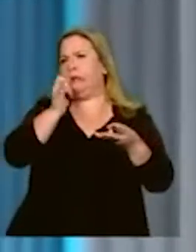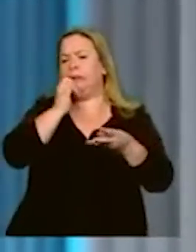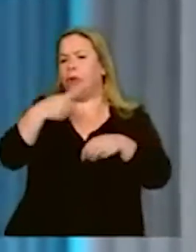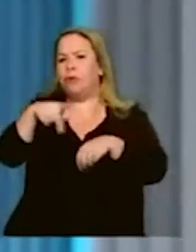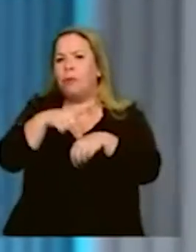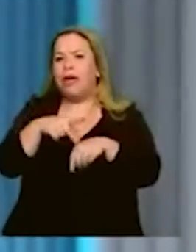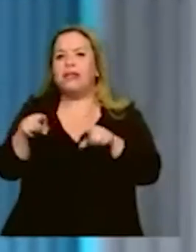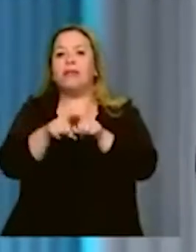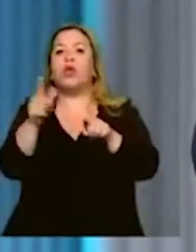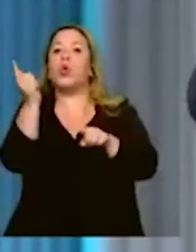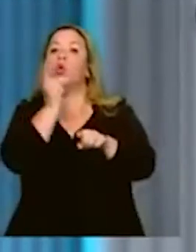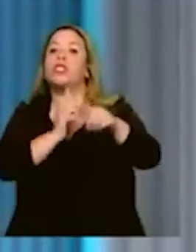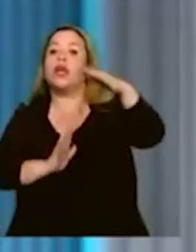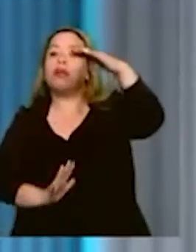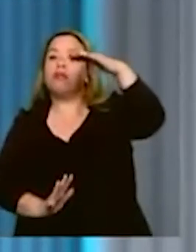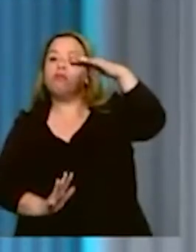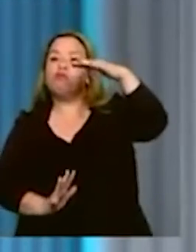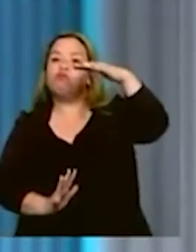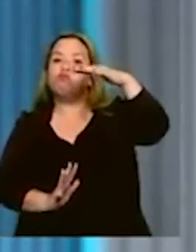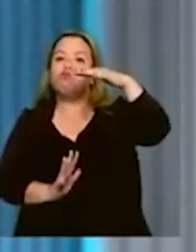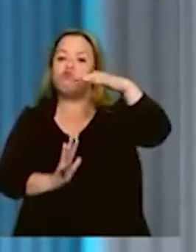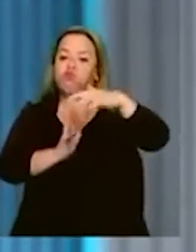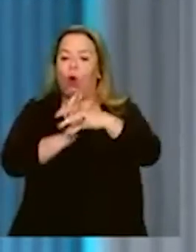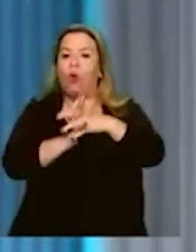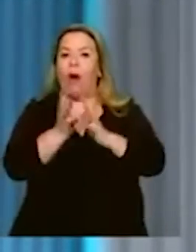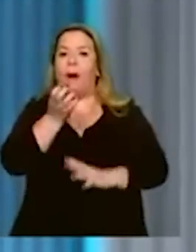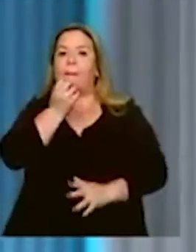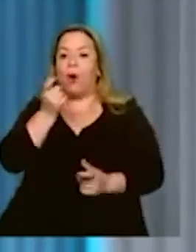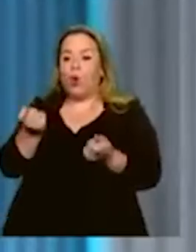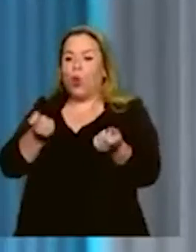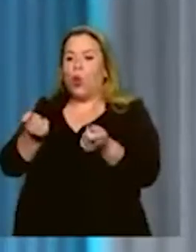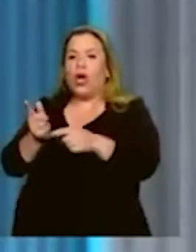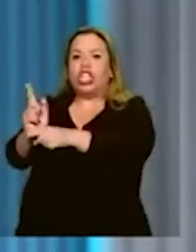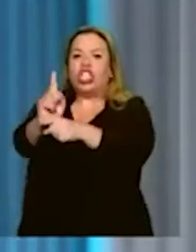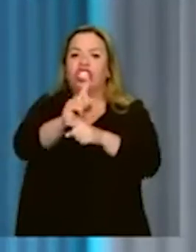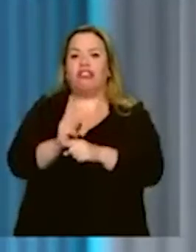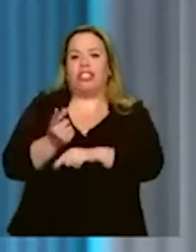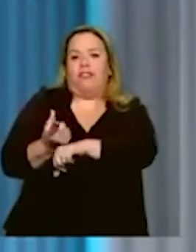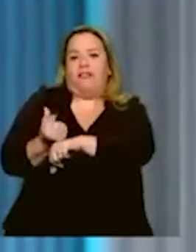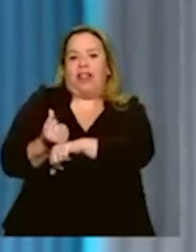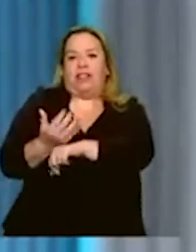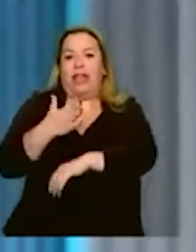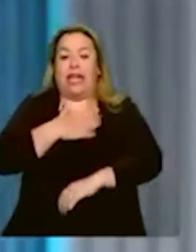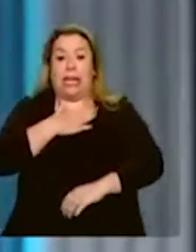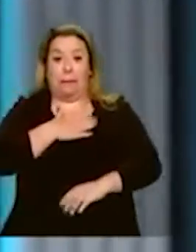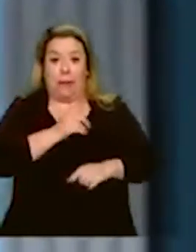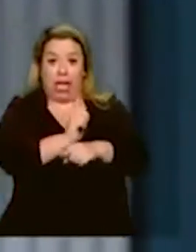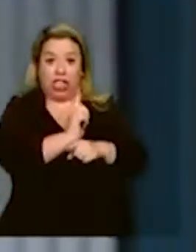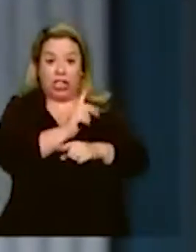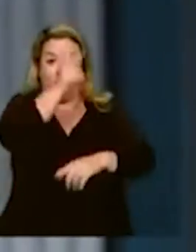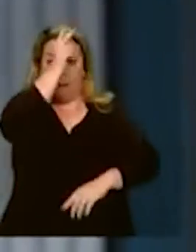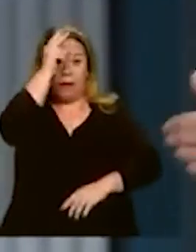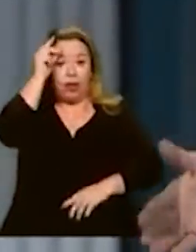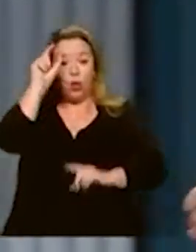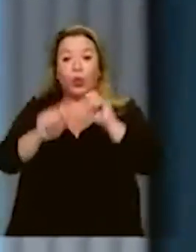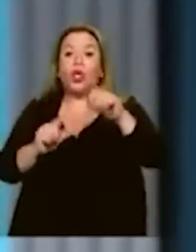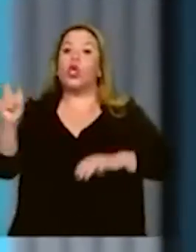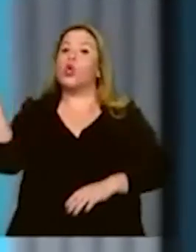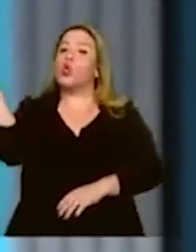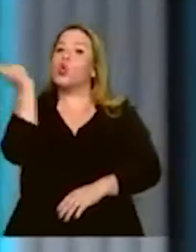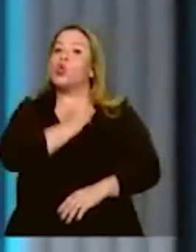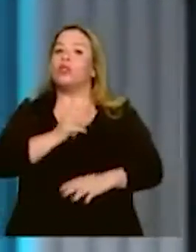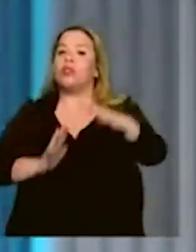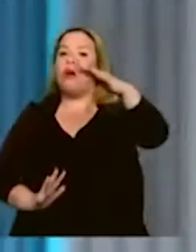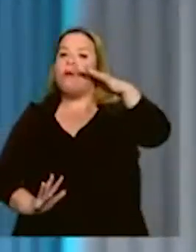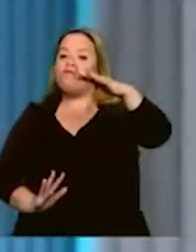gestão financeira. O ápice. E a prefeitura de São Paulo, na minha gestão, conseguiu exatamente grau de investimento